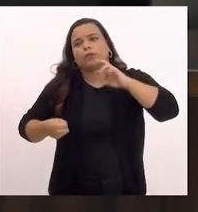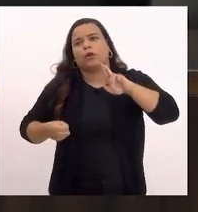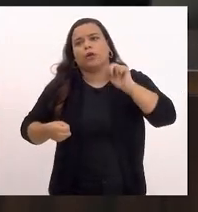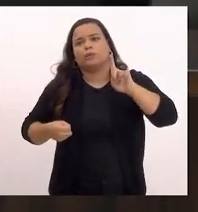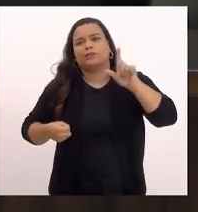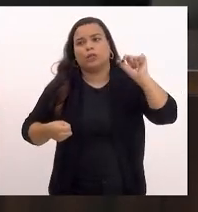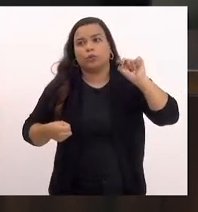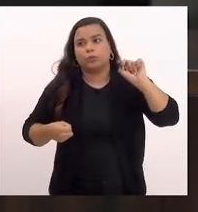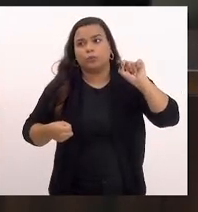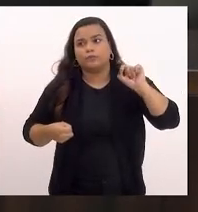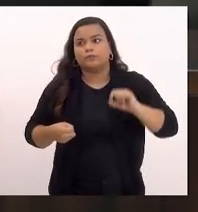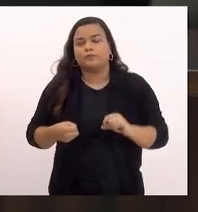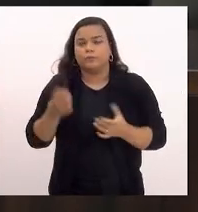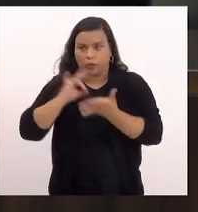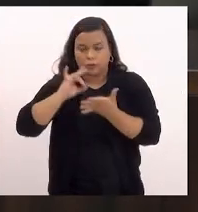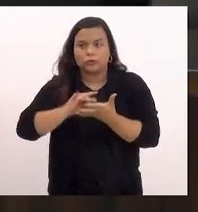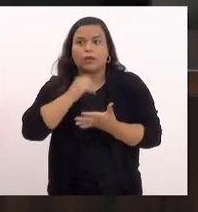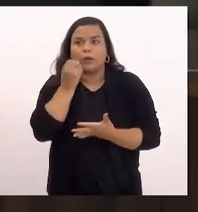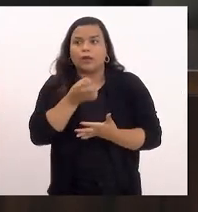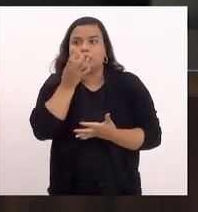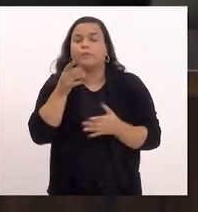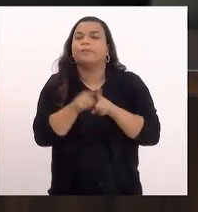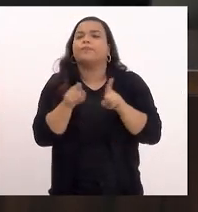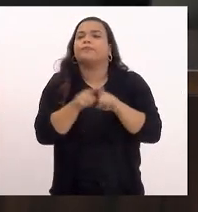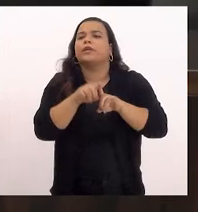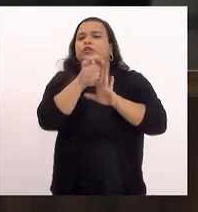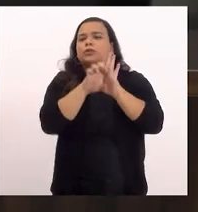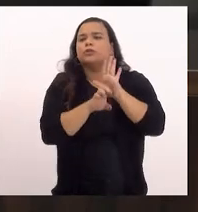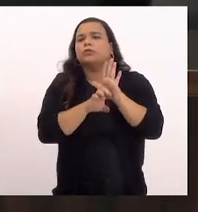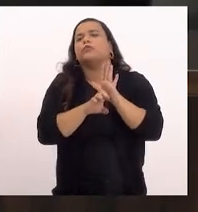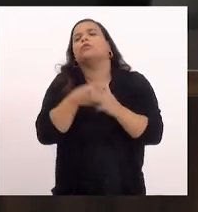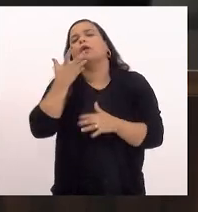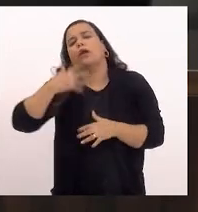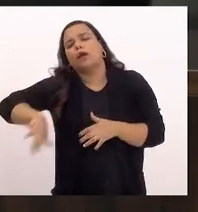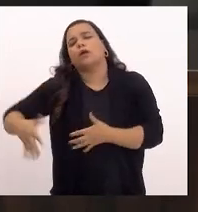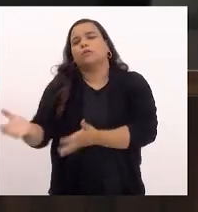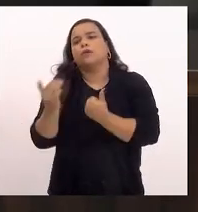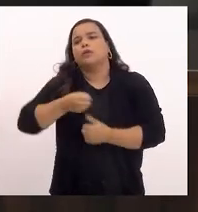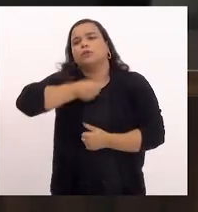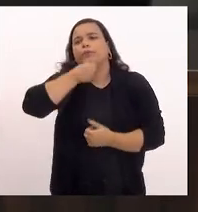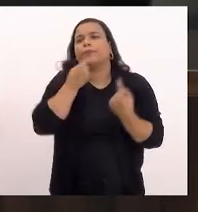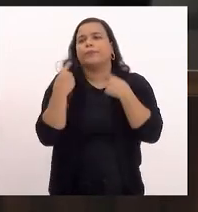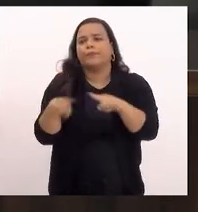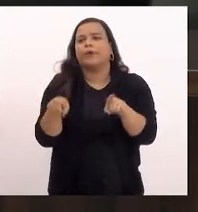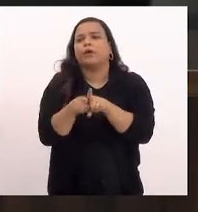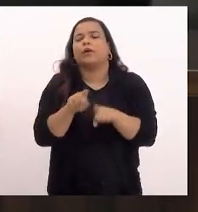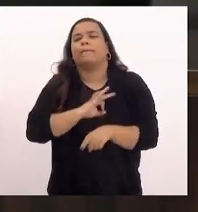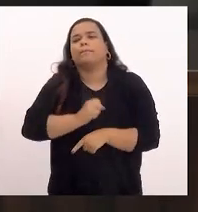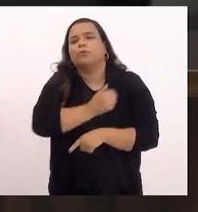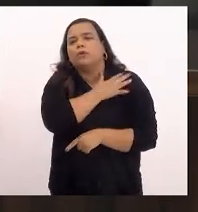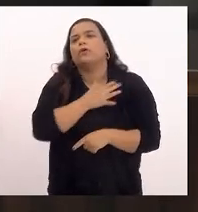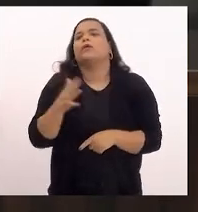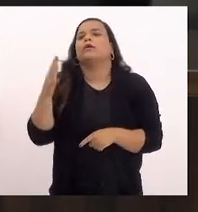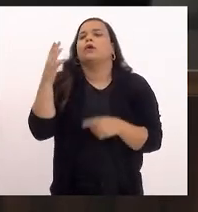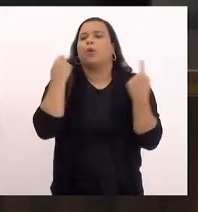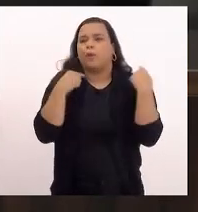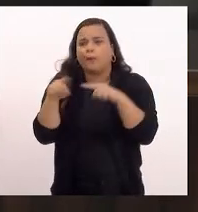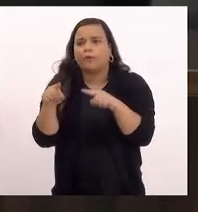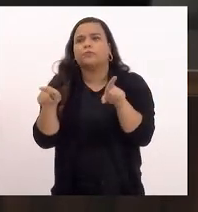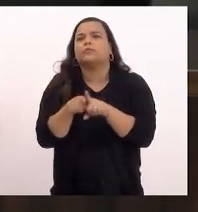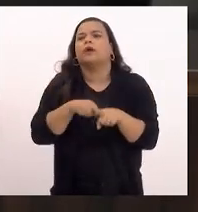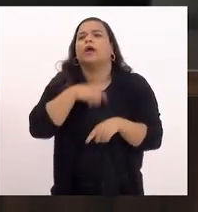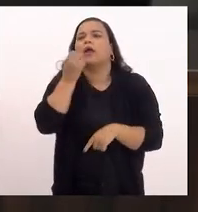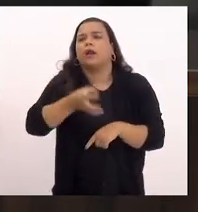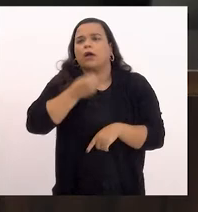relator original. De assunto da criança e adolescente, idoso, contrário. De segurança pública, de polícia, contrário. Relatores, deputado Luiz Paulo, relator do vencido, Rosane